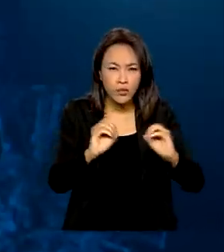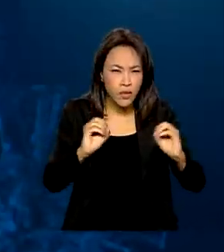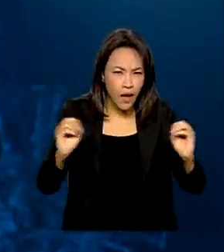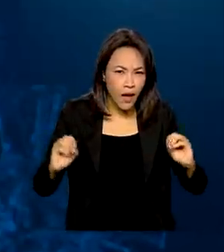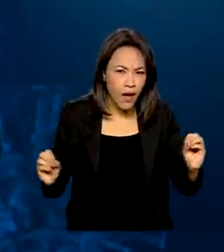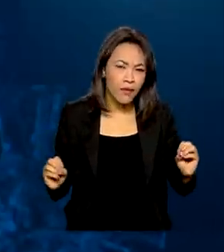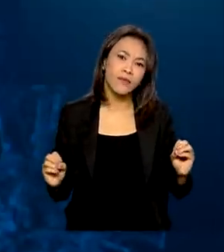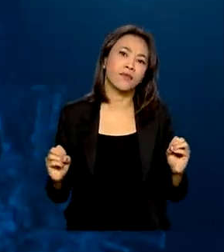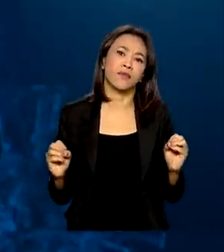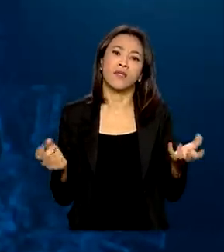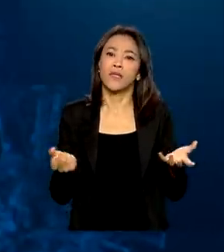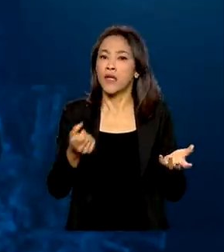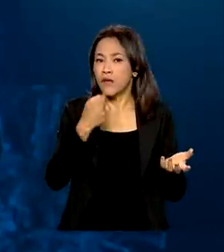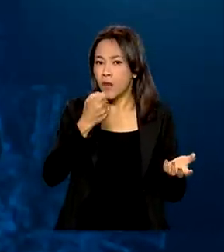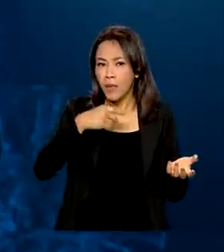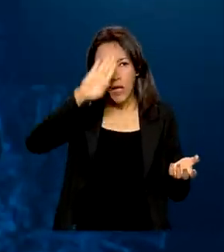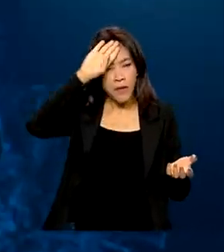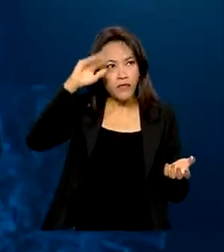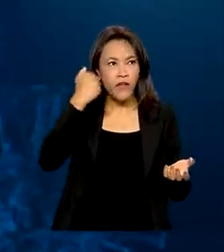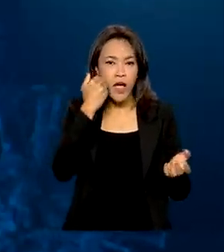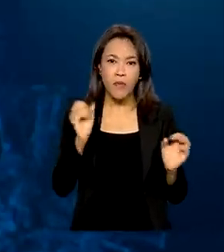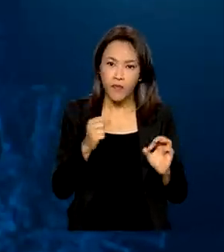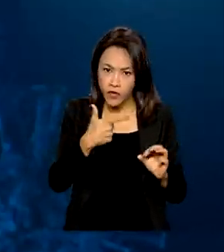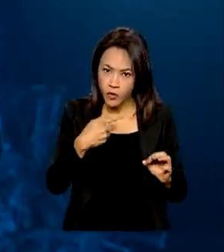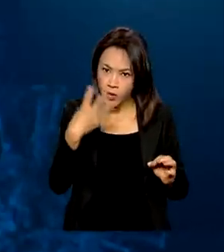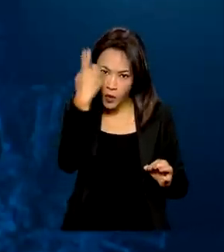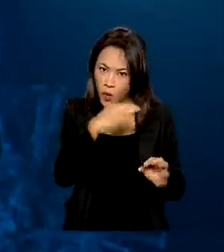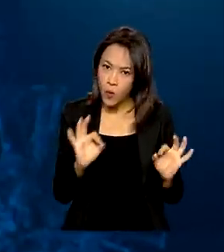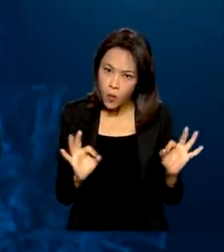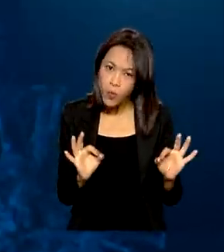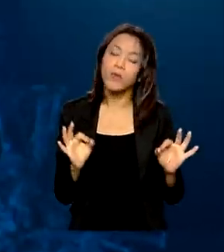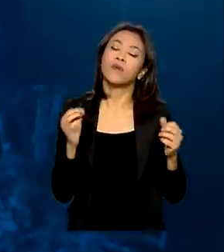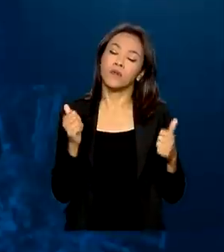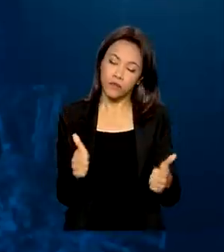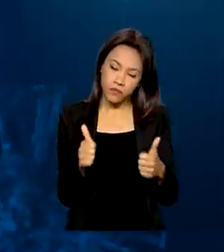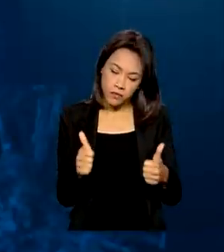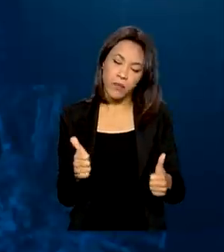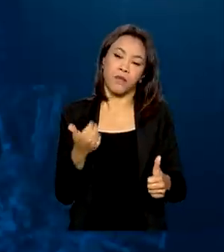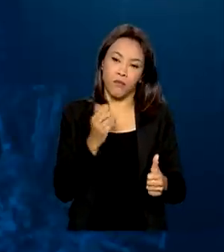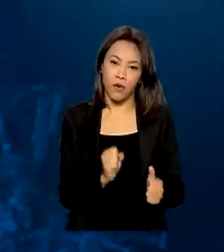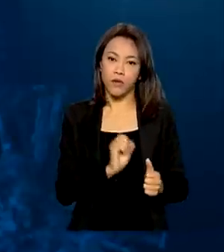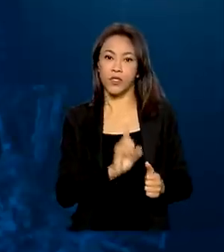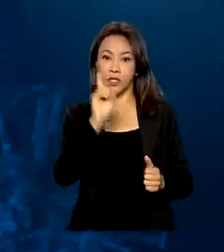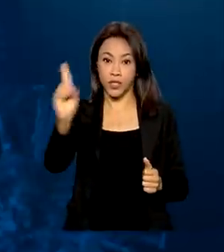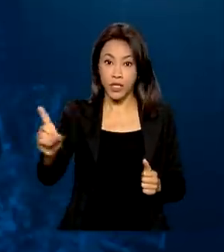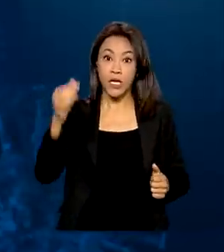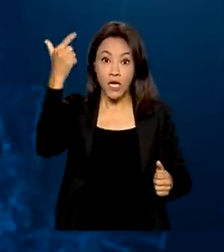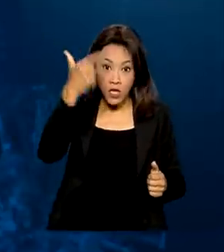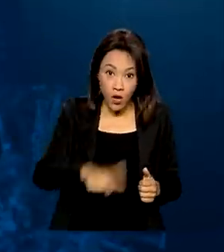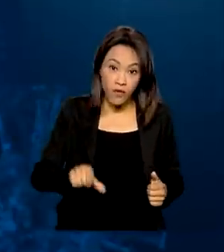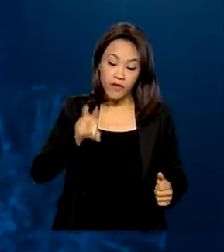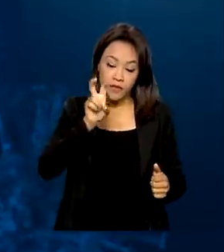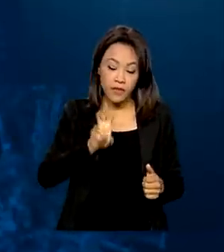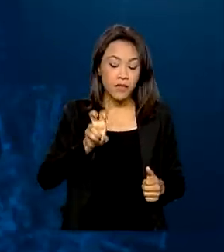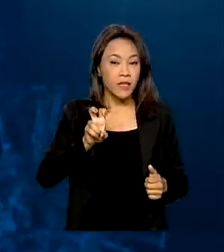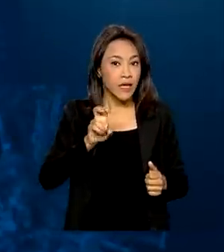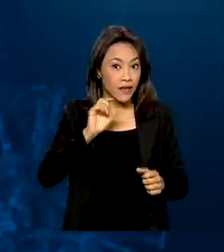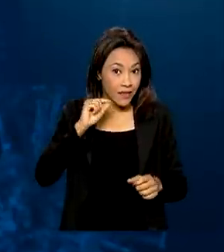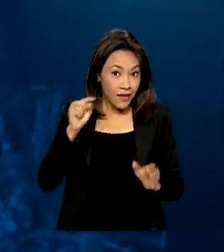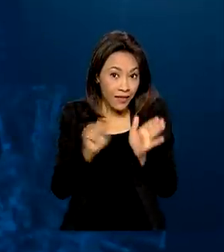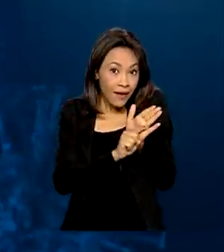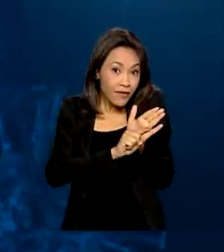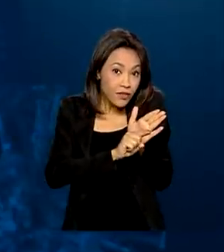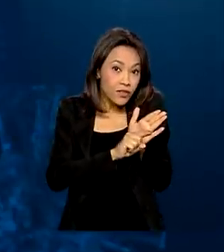tomado remédio para a febre nas últimas 24 horas. Se o teste for repetido no quinto dia e der negativo, o